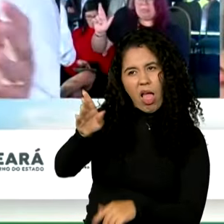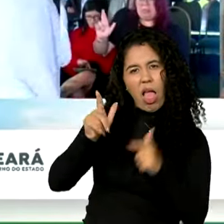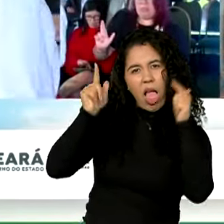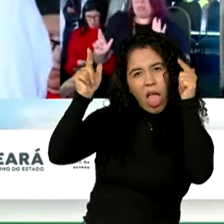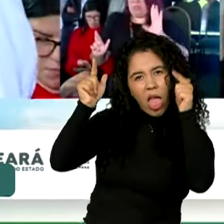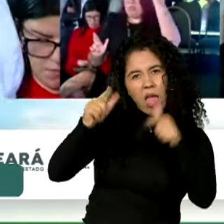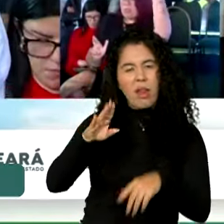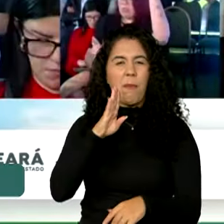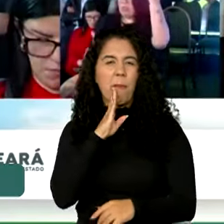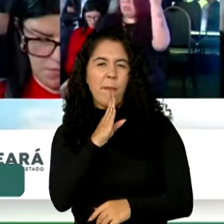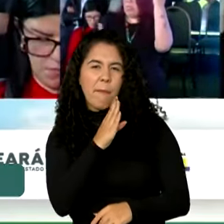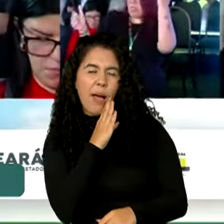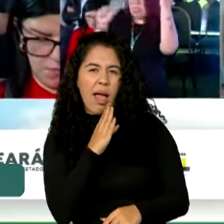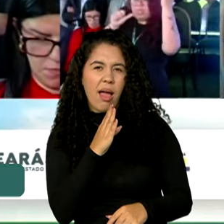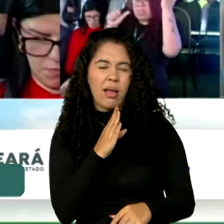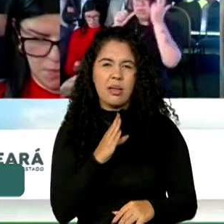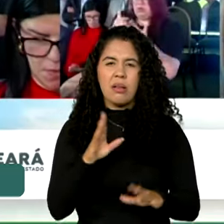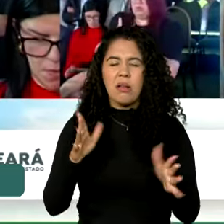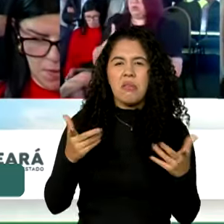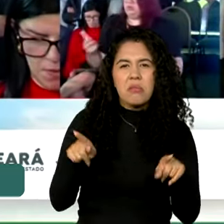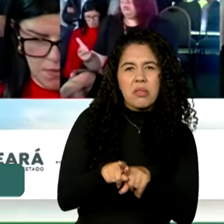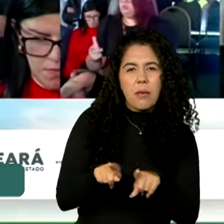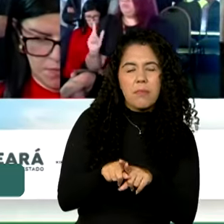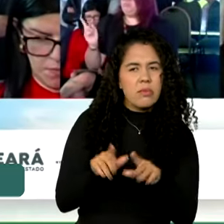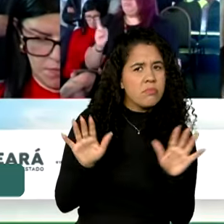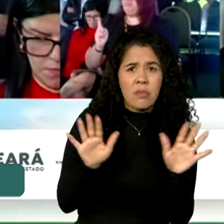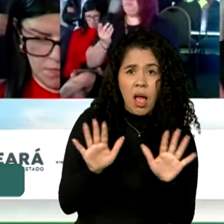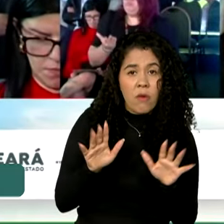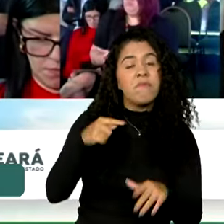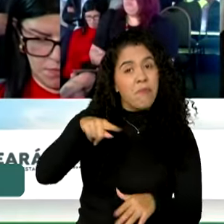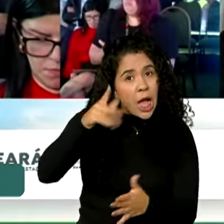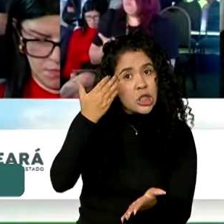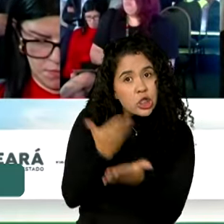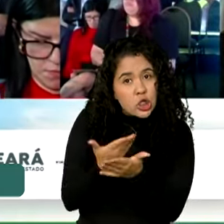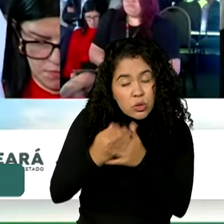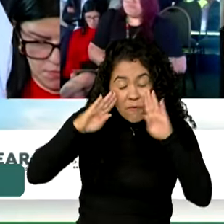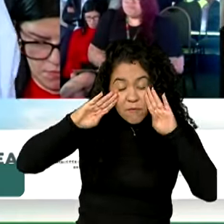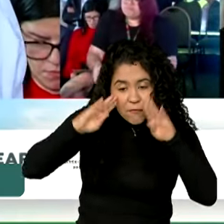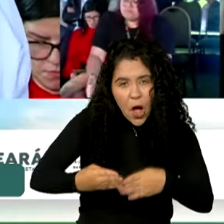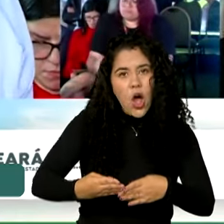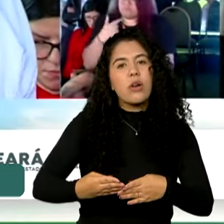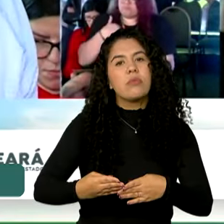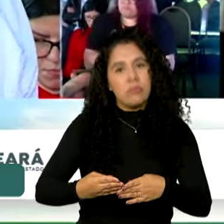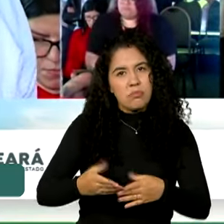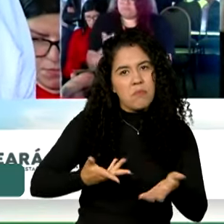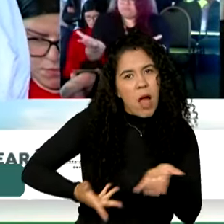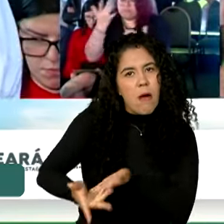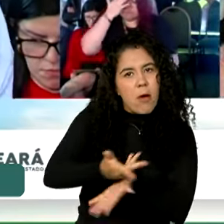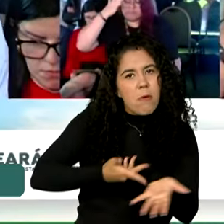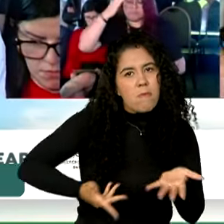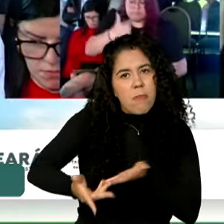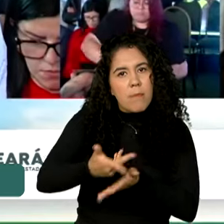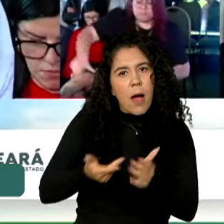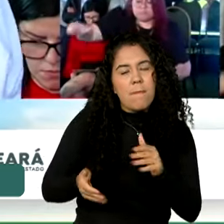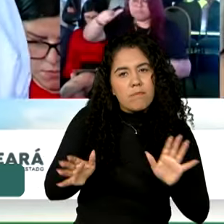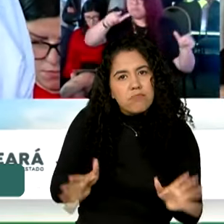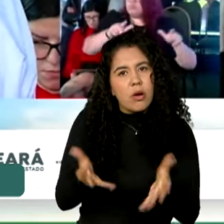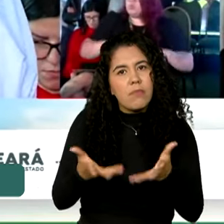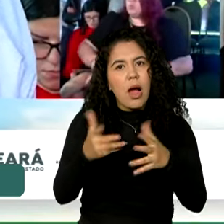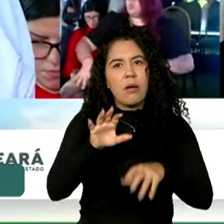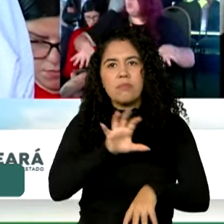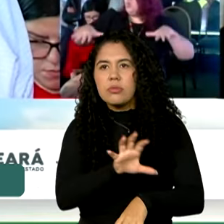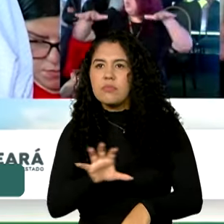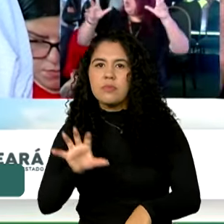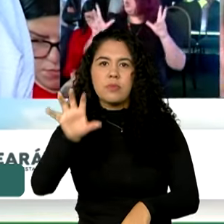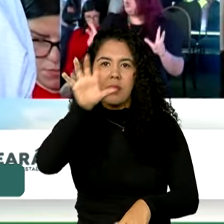de festa, não vai atrás de um simples emprego. Vai estudar, vai contribuir para que as outras regiões cresçam como eles